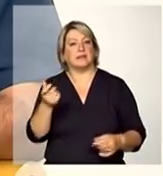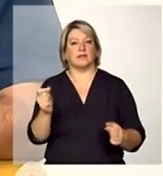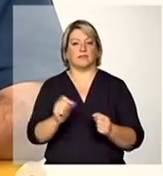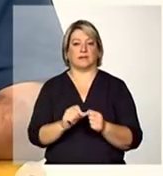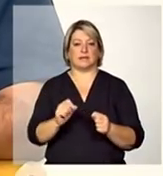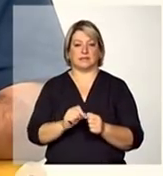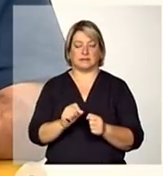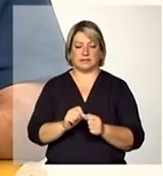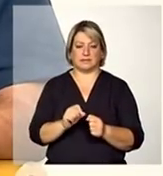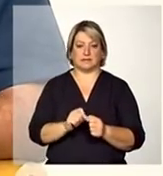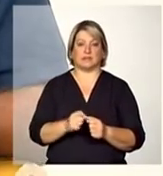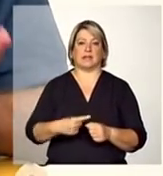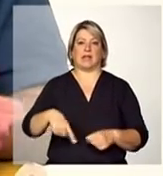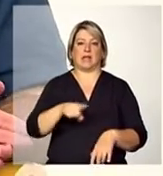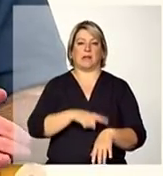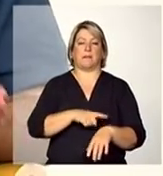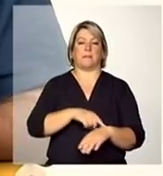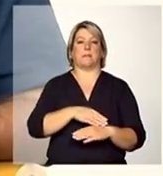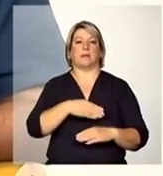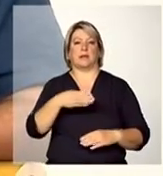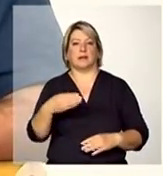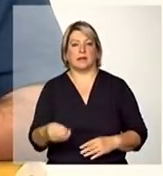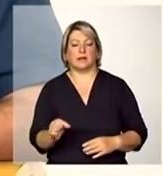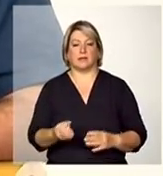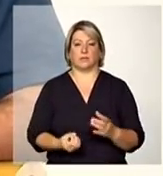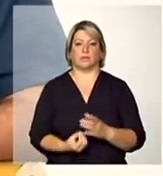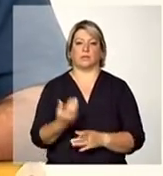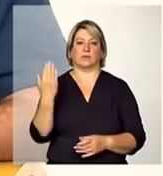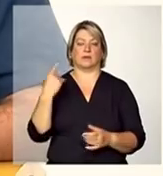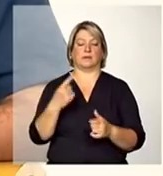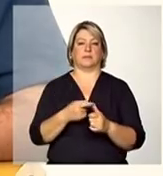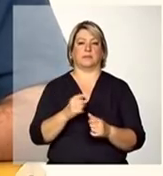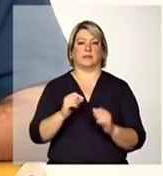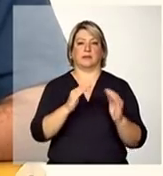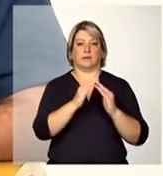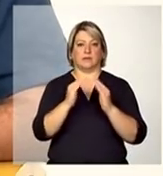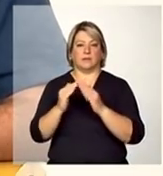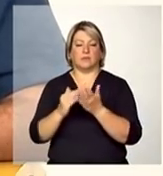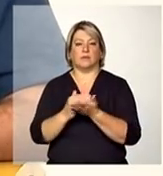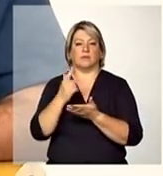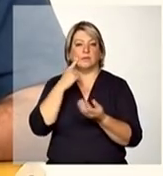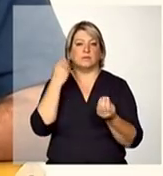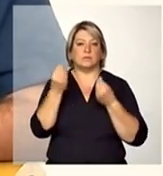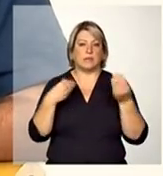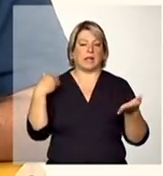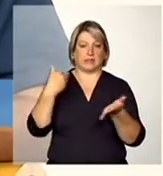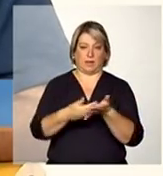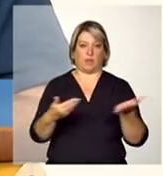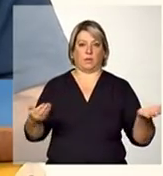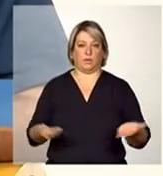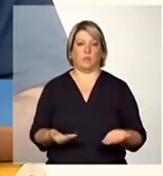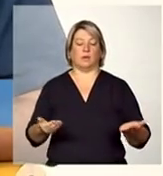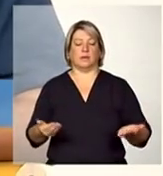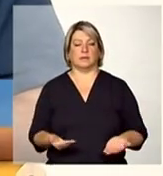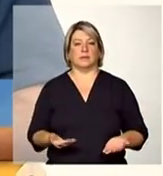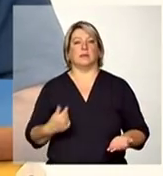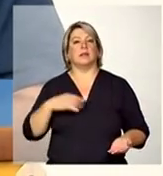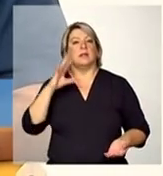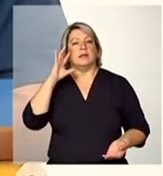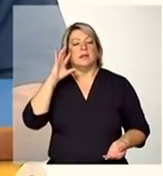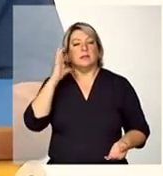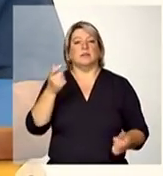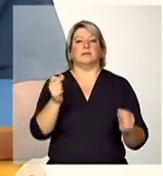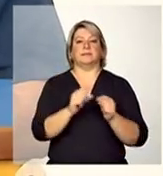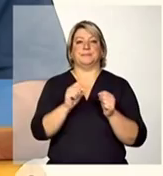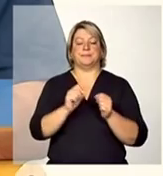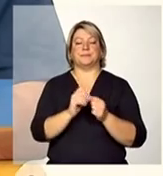nesse período desde a implantação das primeiras desse serviço de expansão até agora alguns indicativos